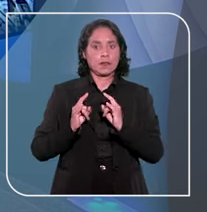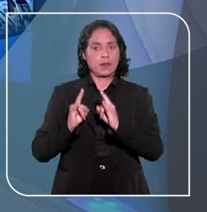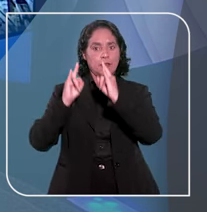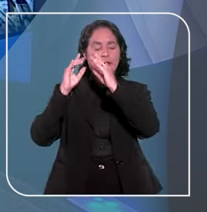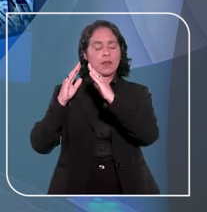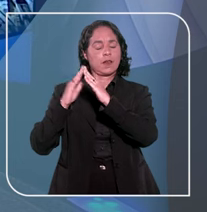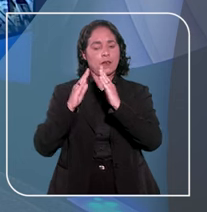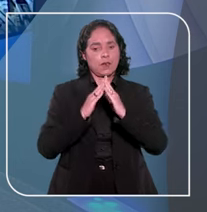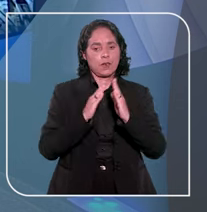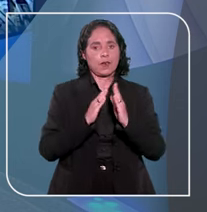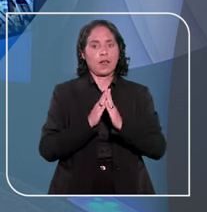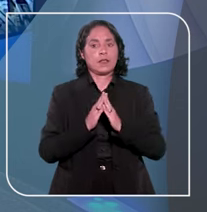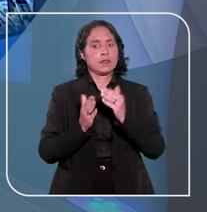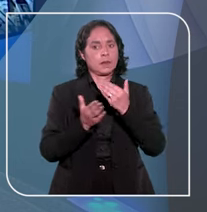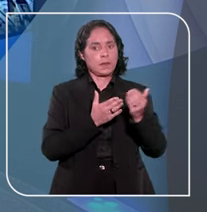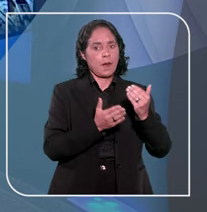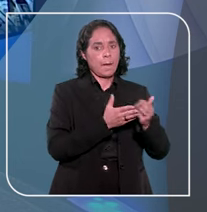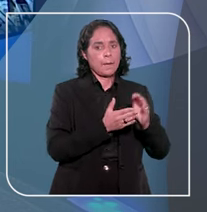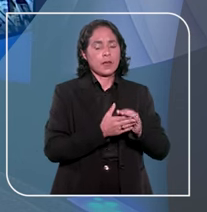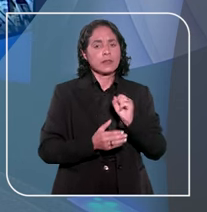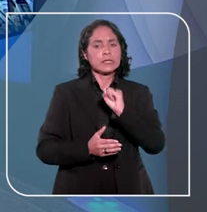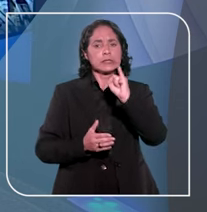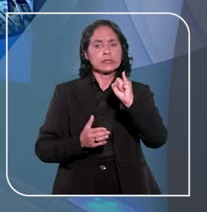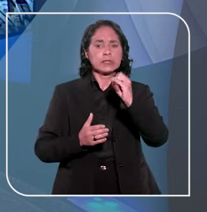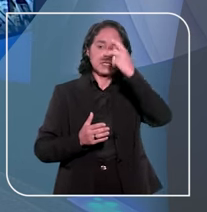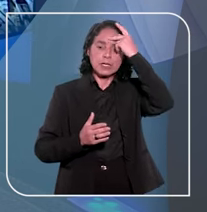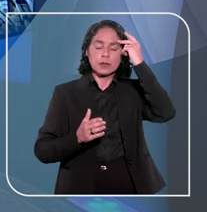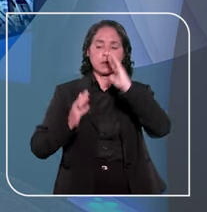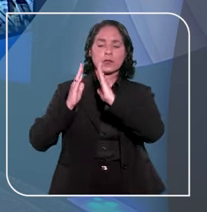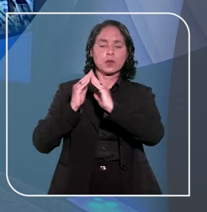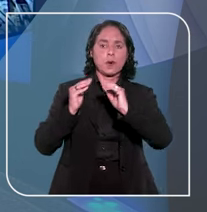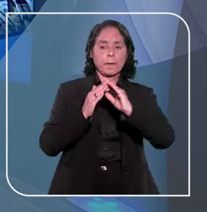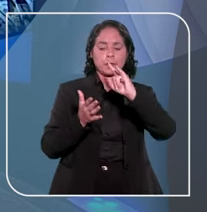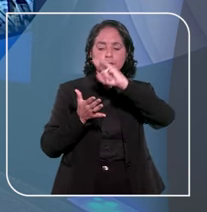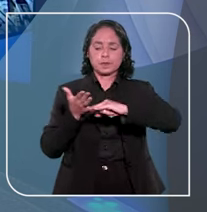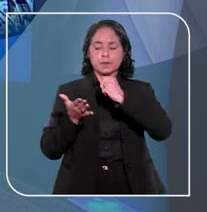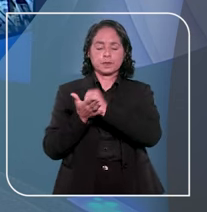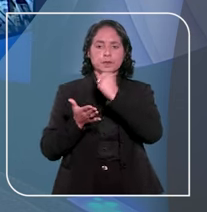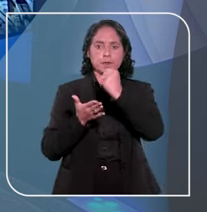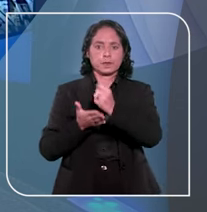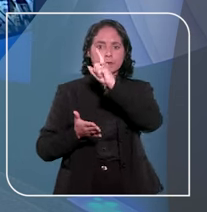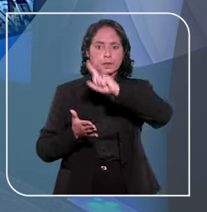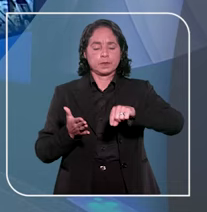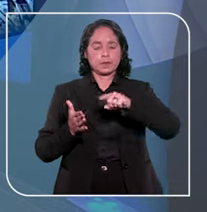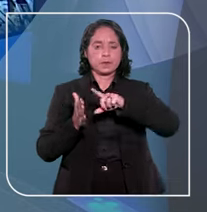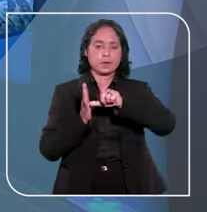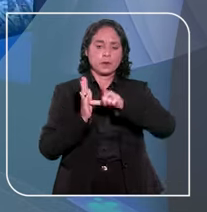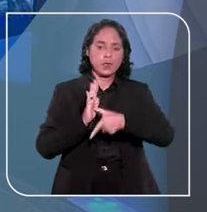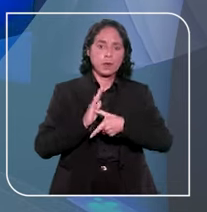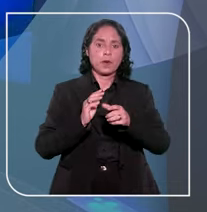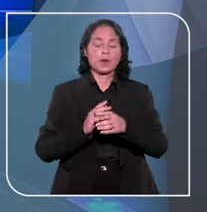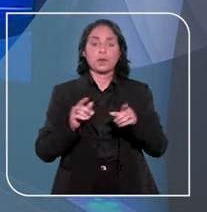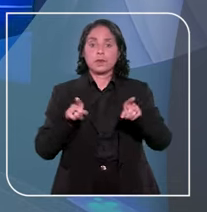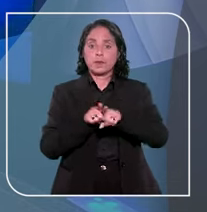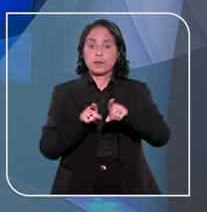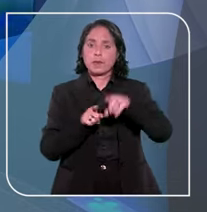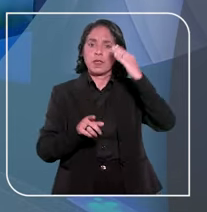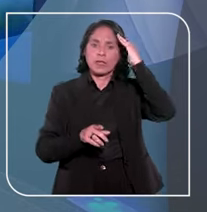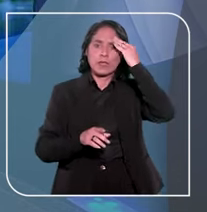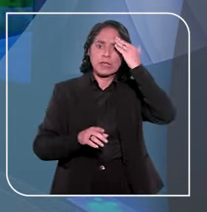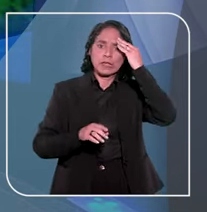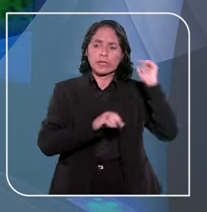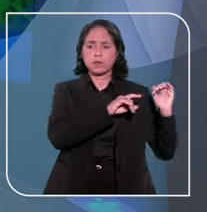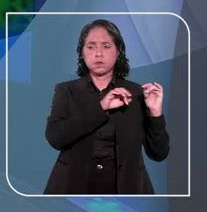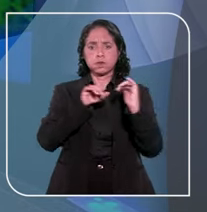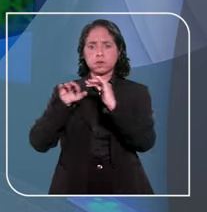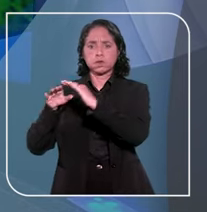não é presumível, caso o comprador tenha pedido a rescisão do contrato por demora. E por entender que houve